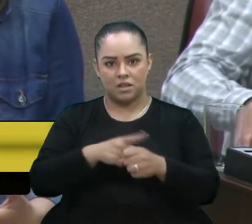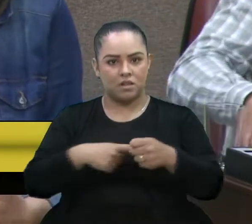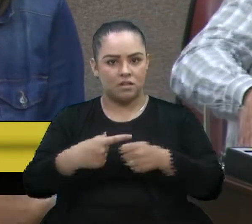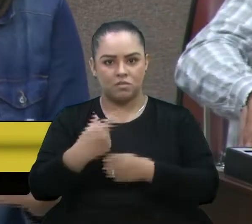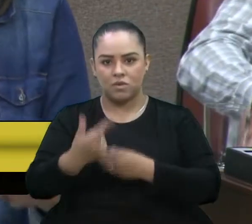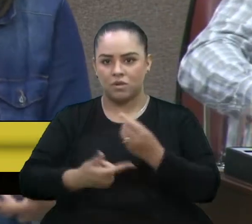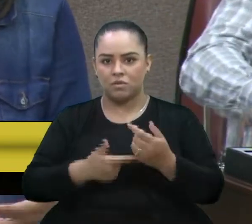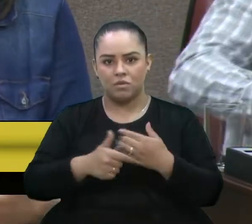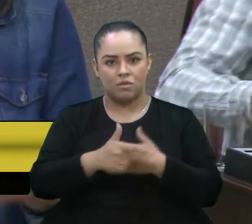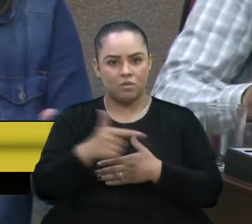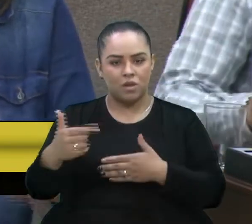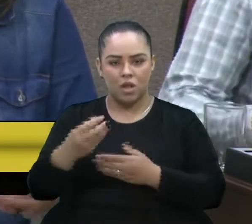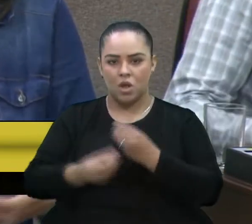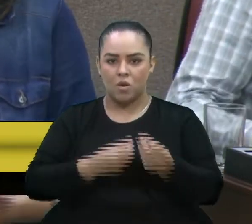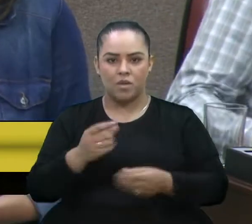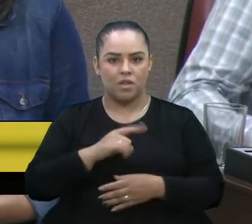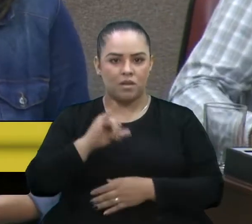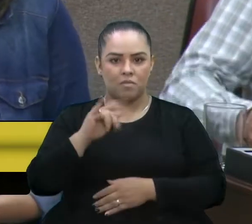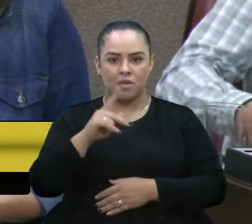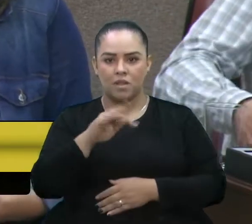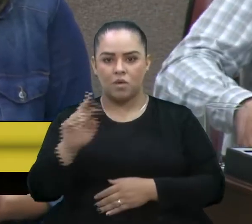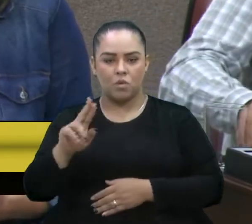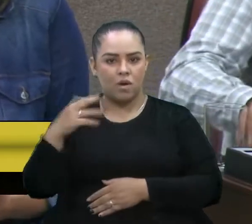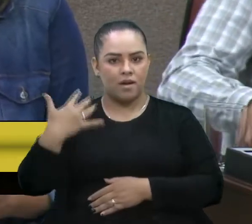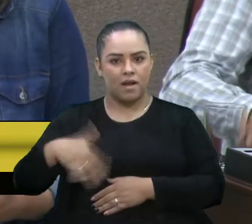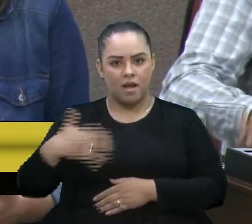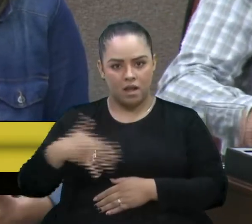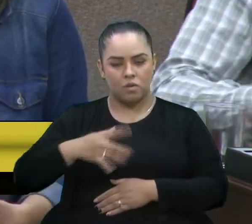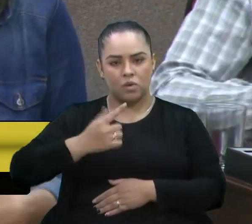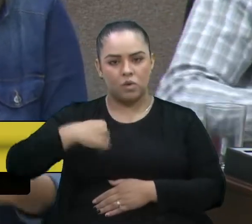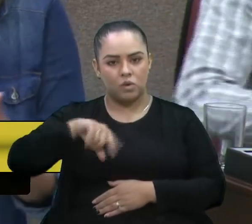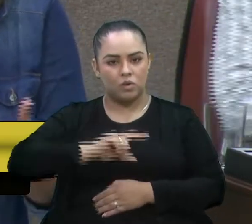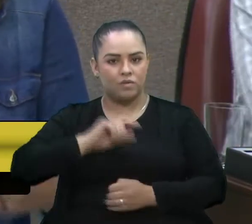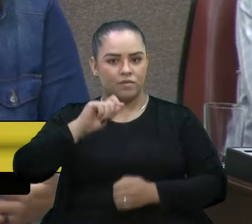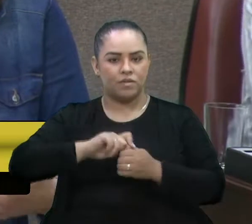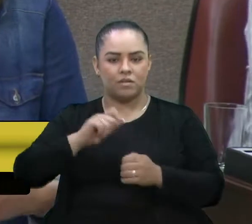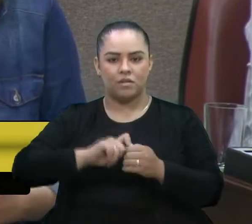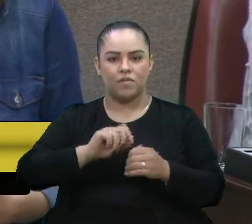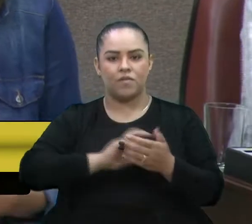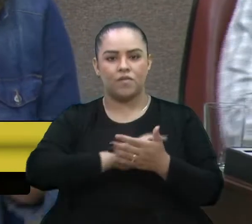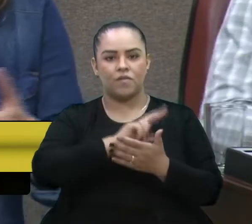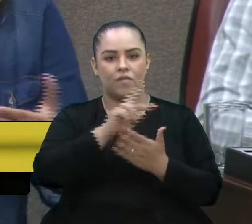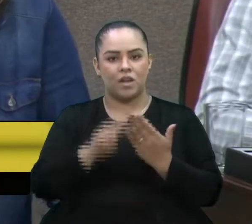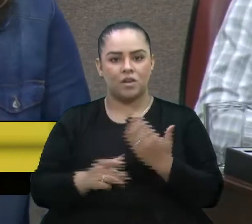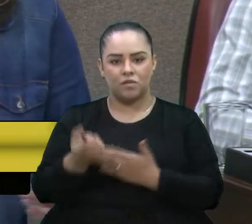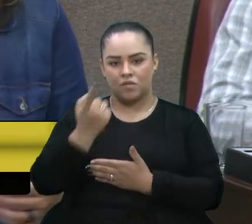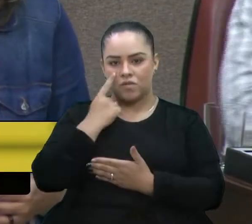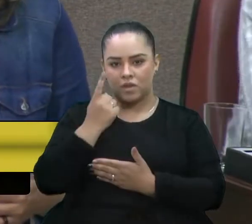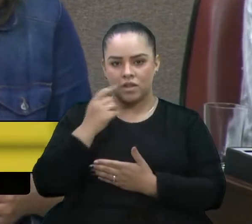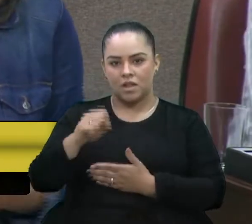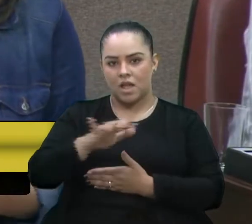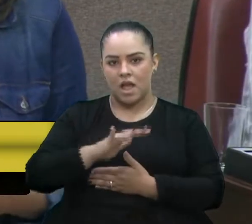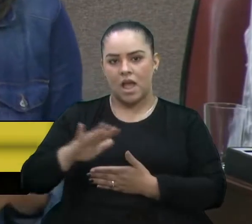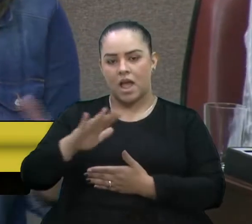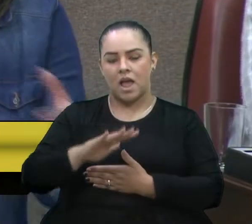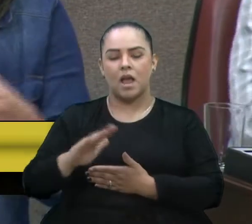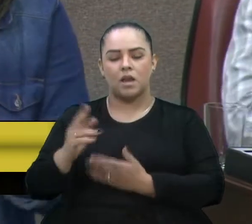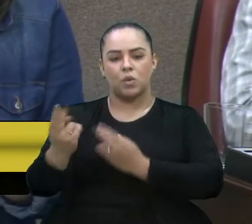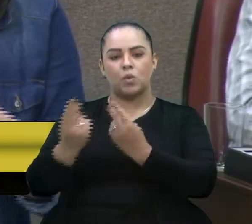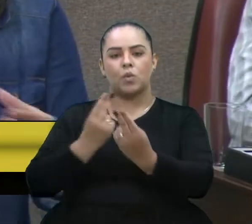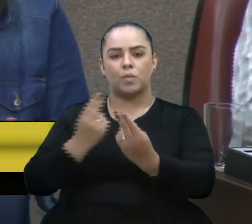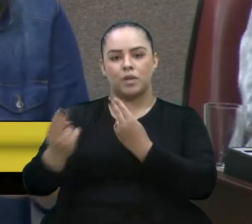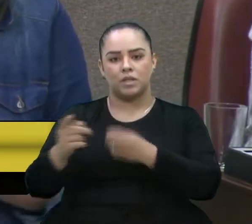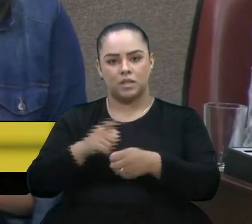sustentar um IPTU muito alto. E nós fizemos várias revisões no perímetro urbano da cidade para